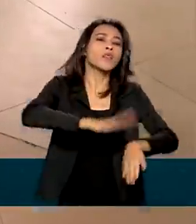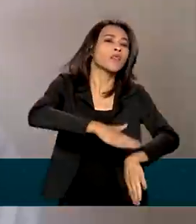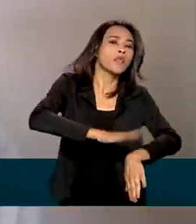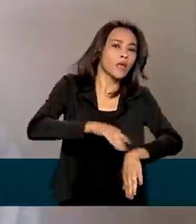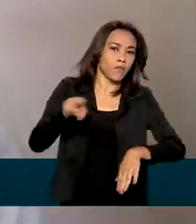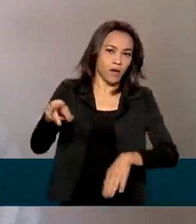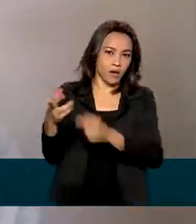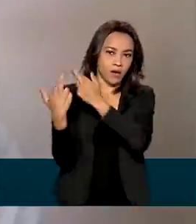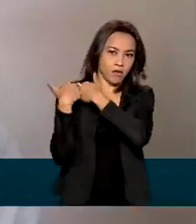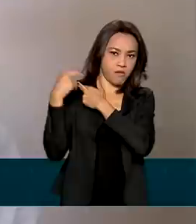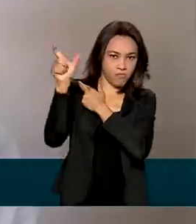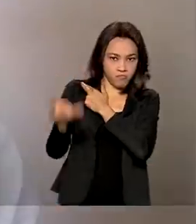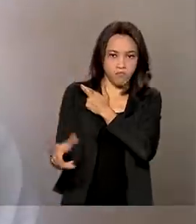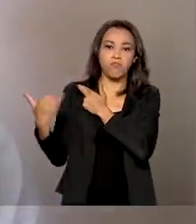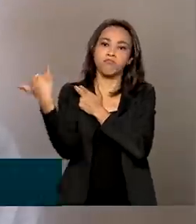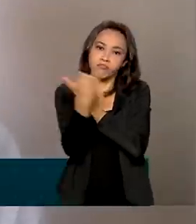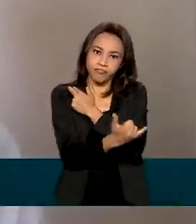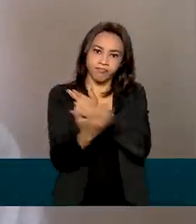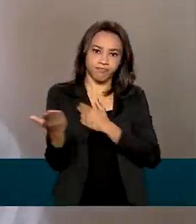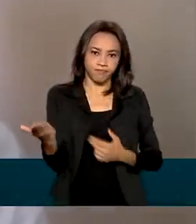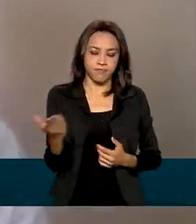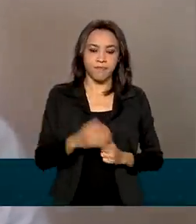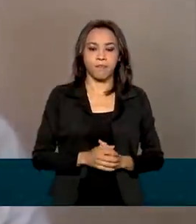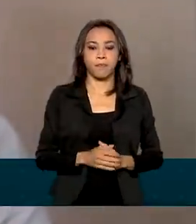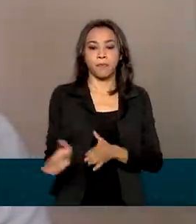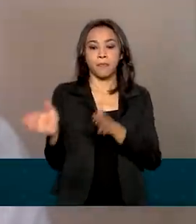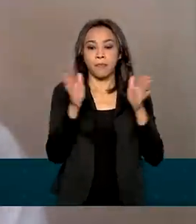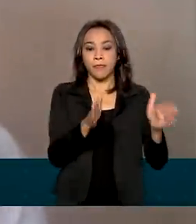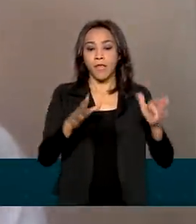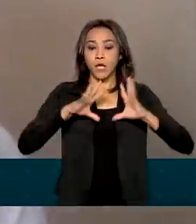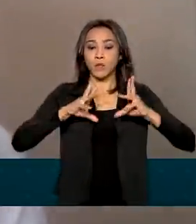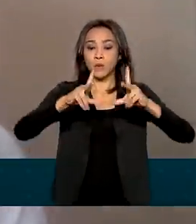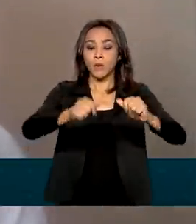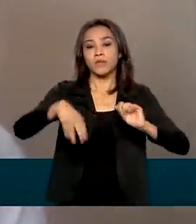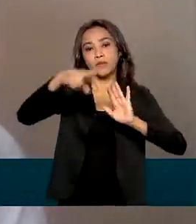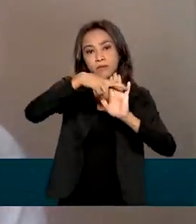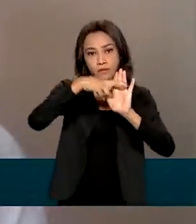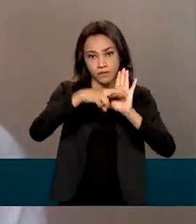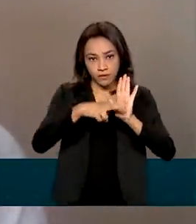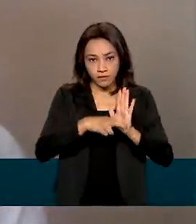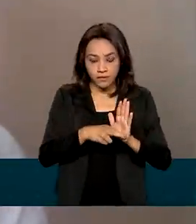tempo. Todos os protocolos, os protocolos de mais alta